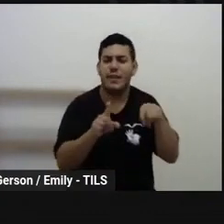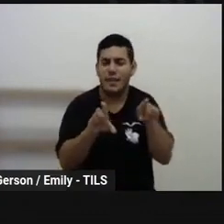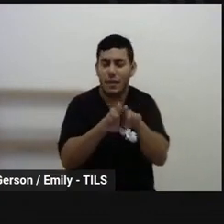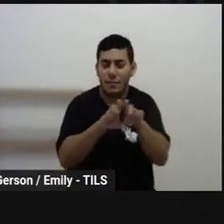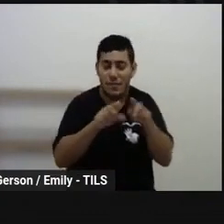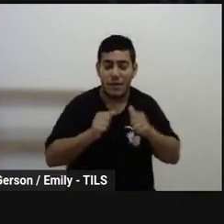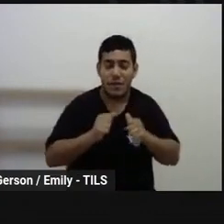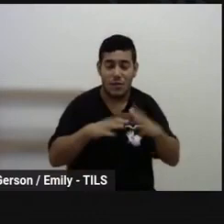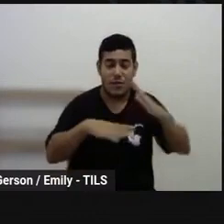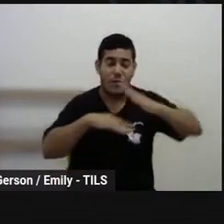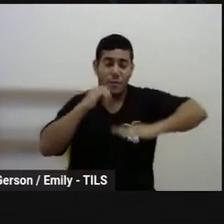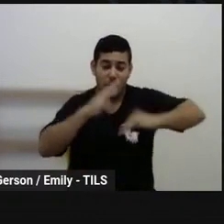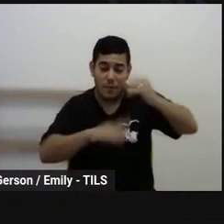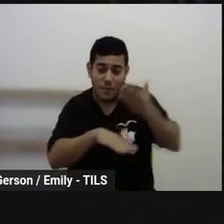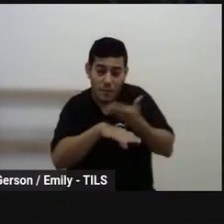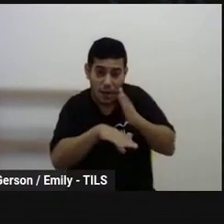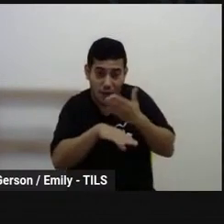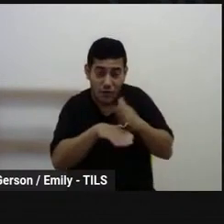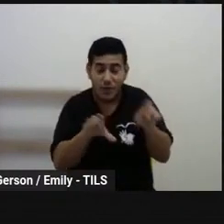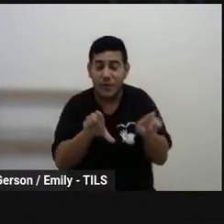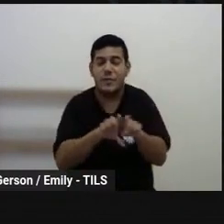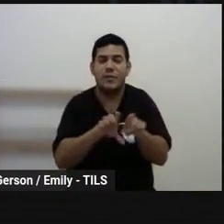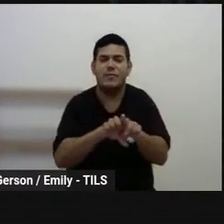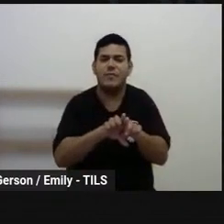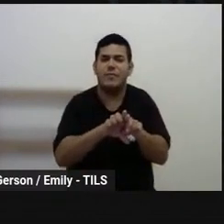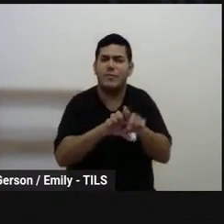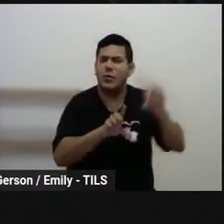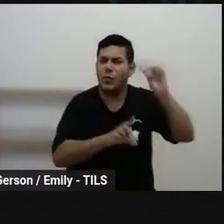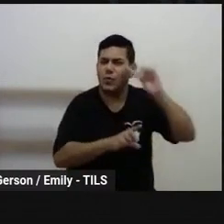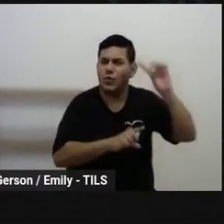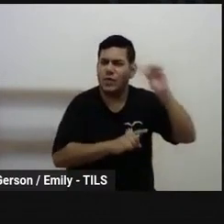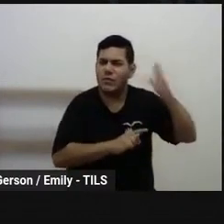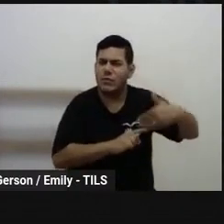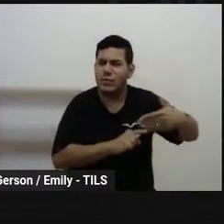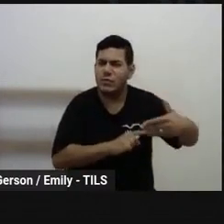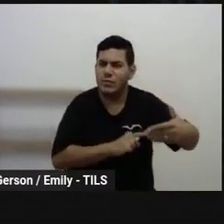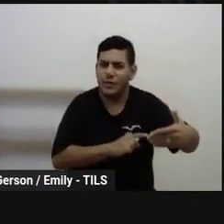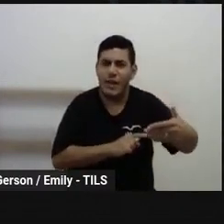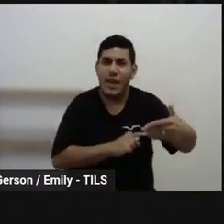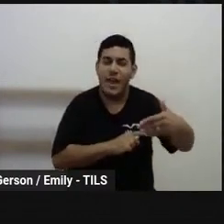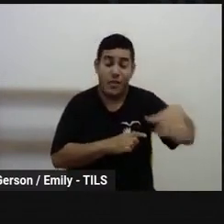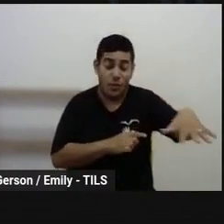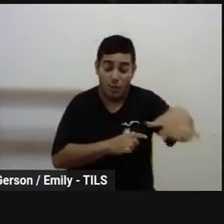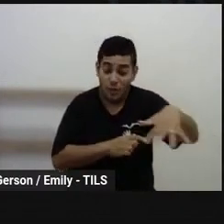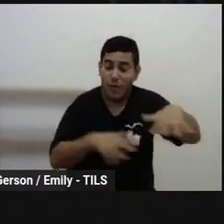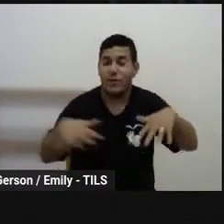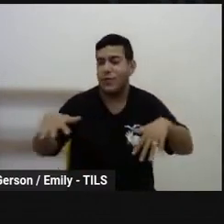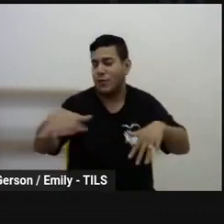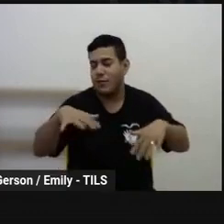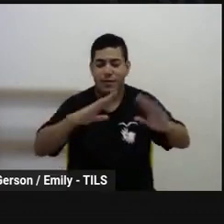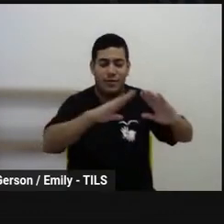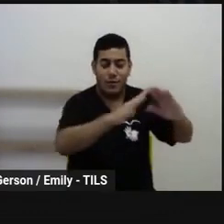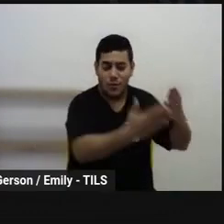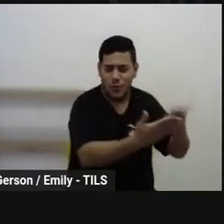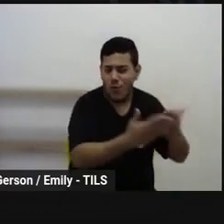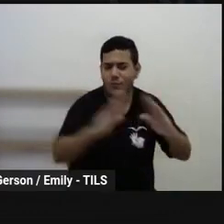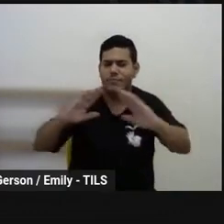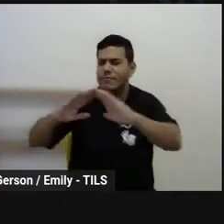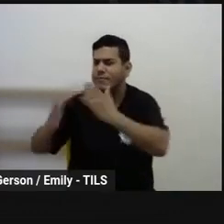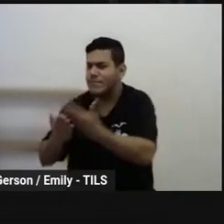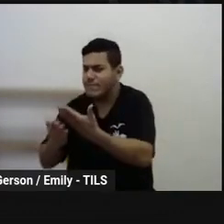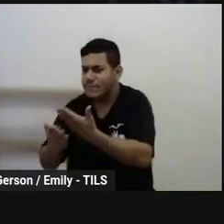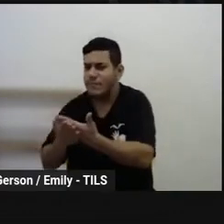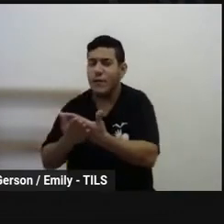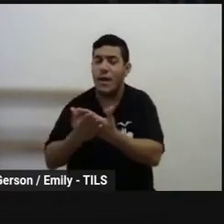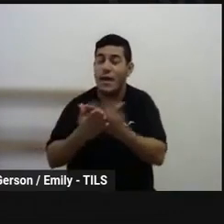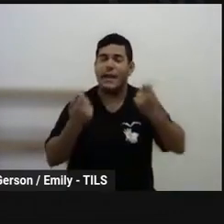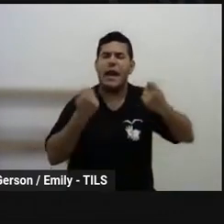das práticas minuciosas cotidianas que acontecem nos diferentes espaços escolares e que são capazes de mudar